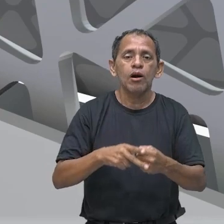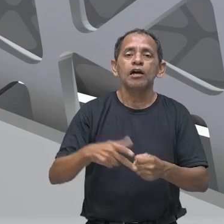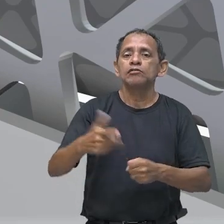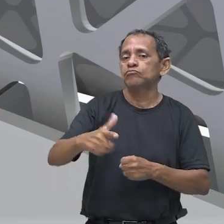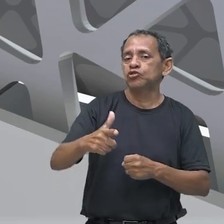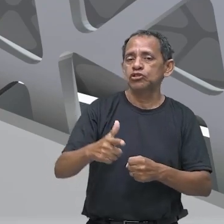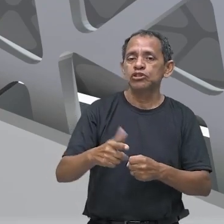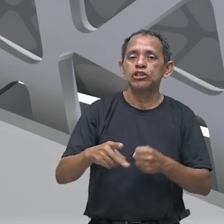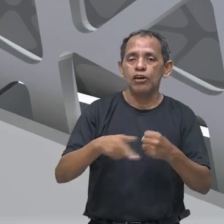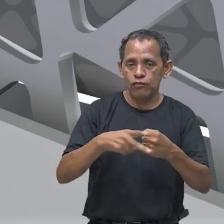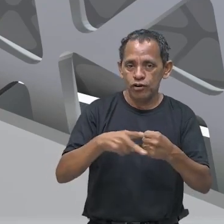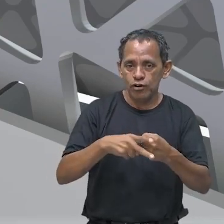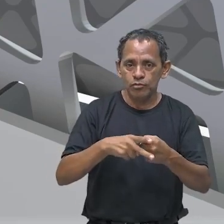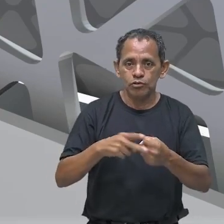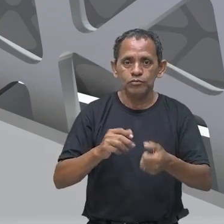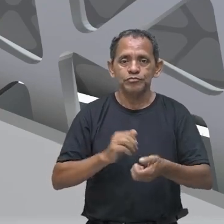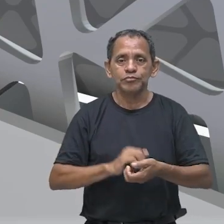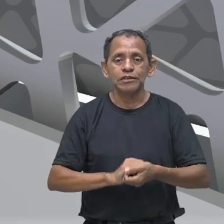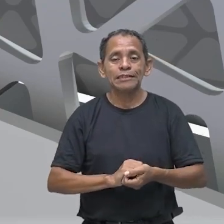Então, vamos à nossa aula.